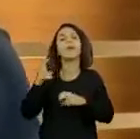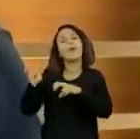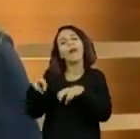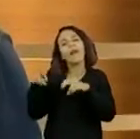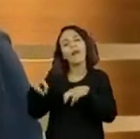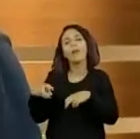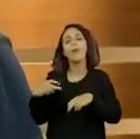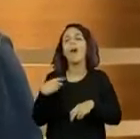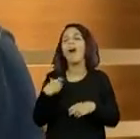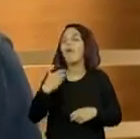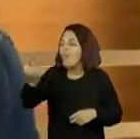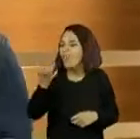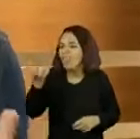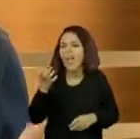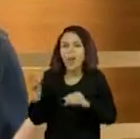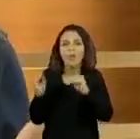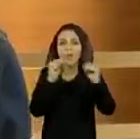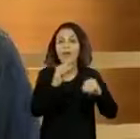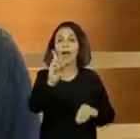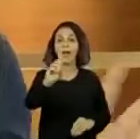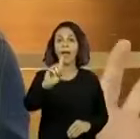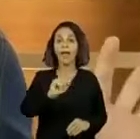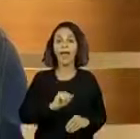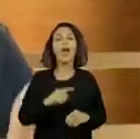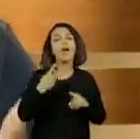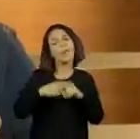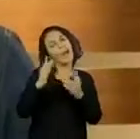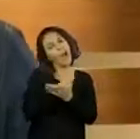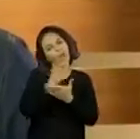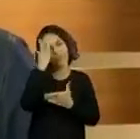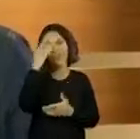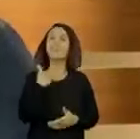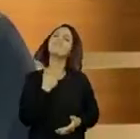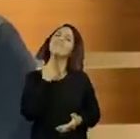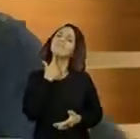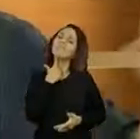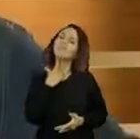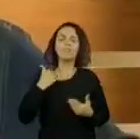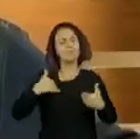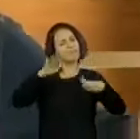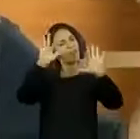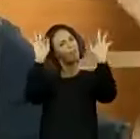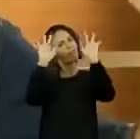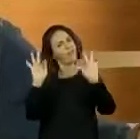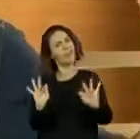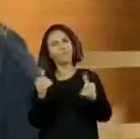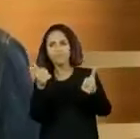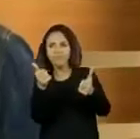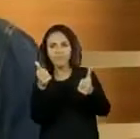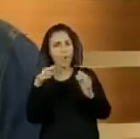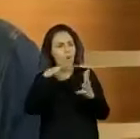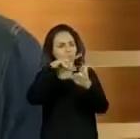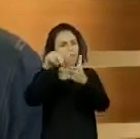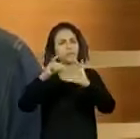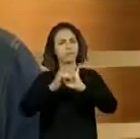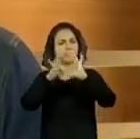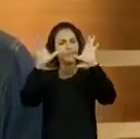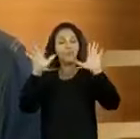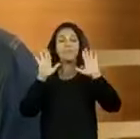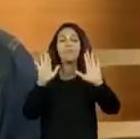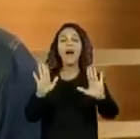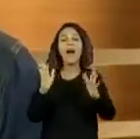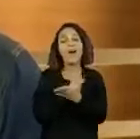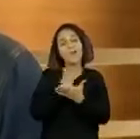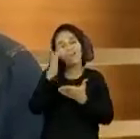não por vontade própria. Porque quando é por vontade própria, tudo bem, ó, vai ser feliz, eu acho que o mundo tem que ser de todos. Só que muitos